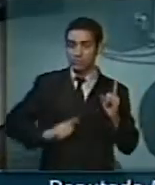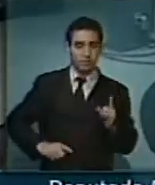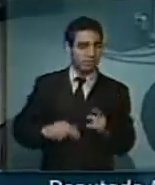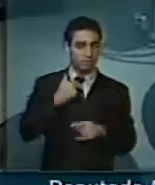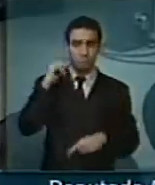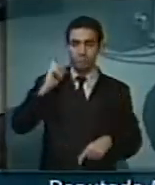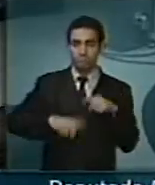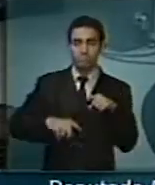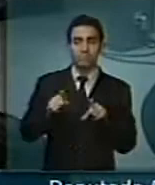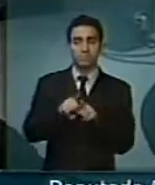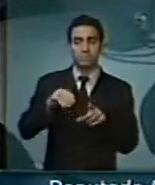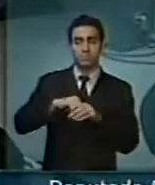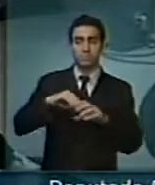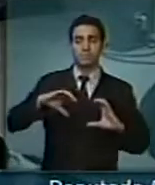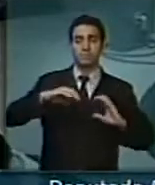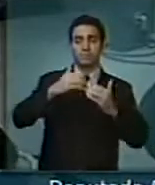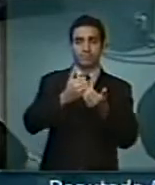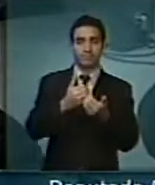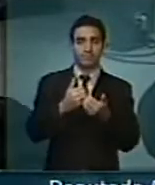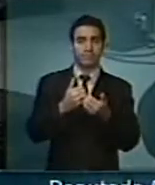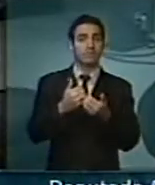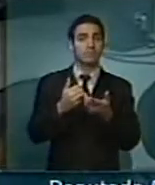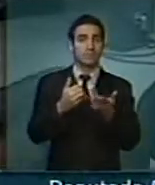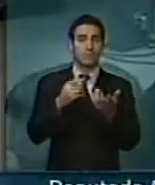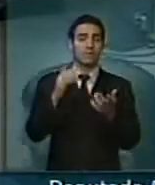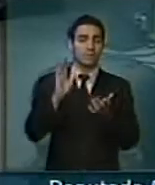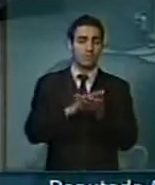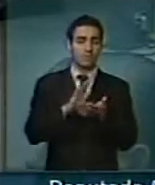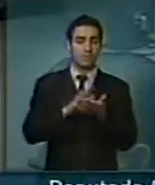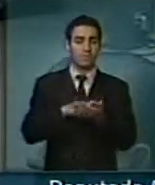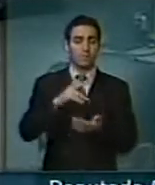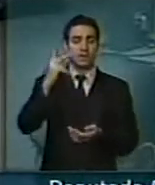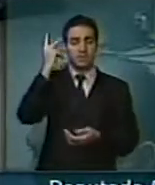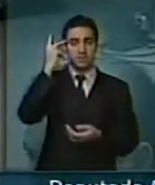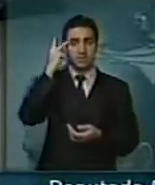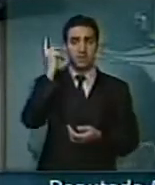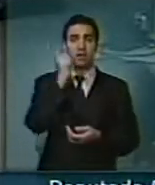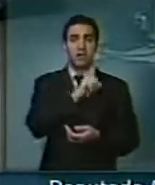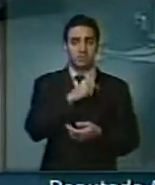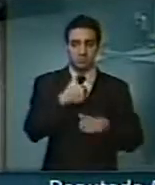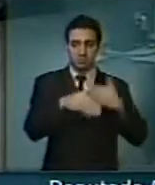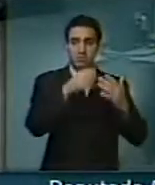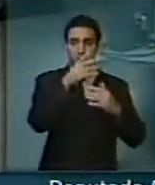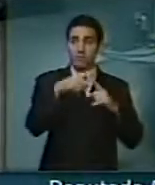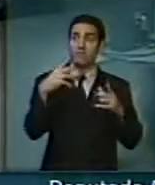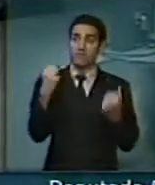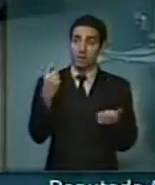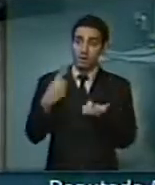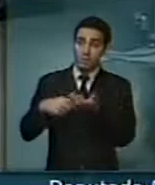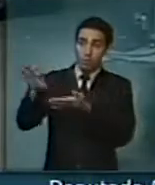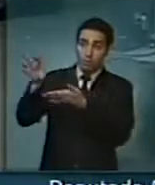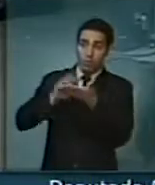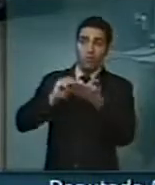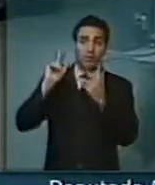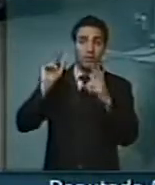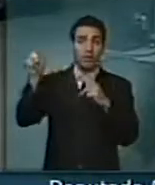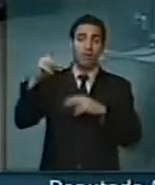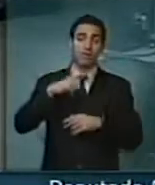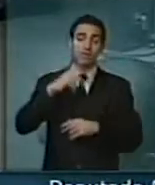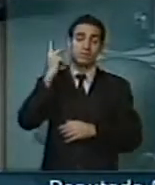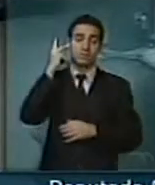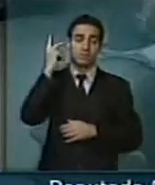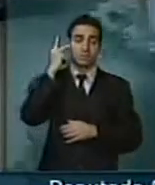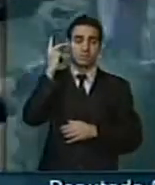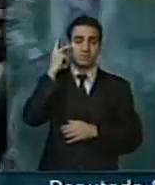Concordo plenamente, o Estado de São Paulo está avançando, nós temos que copiar esse modelo, endurecer, porque